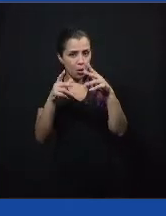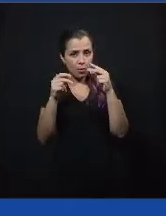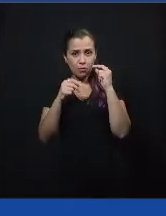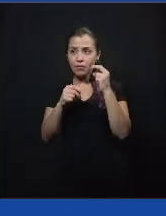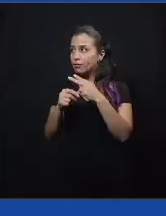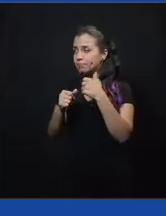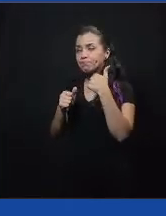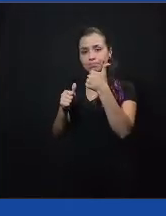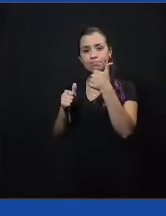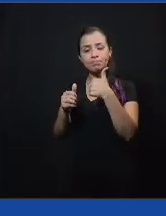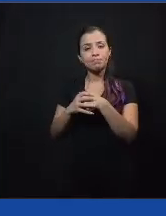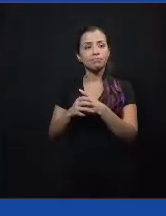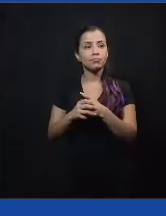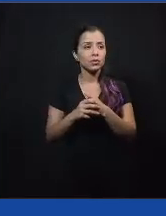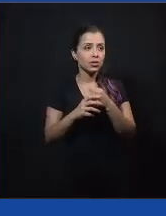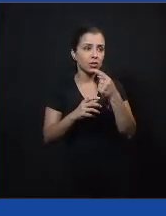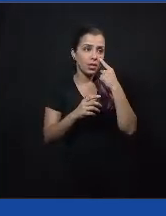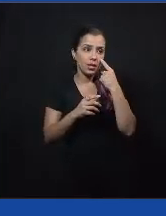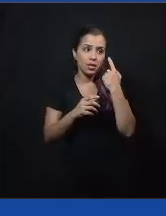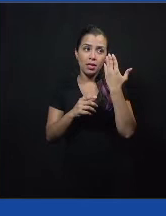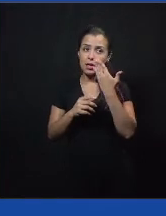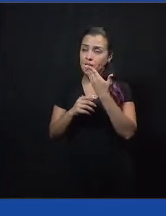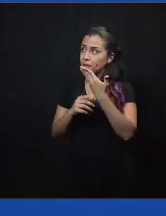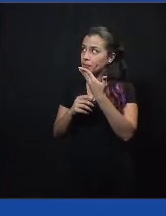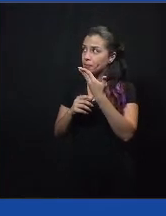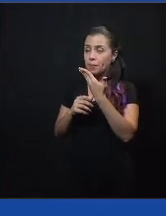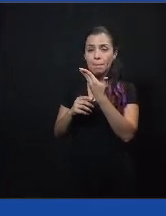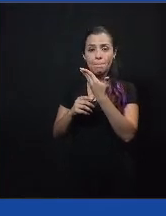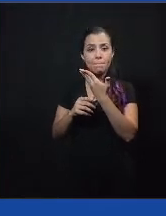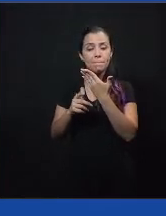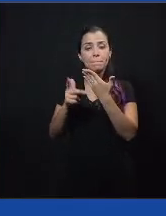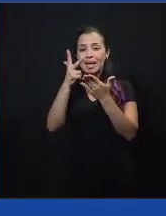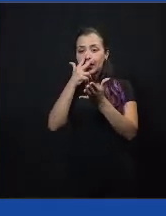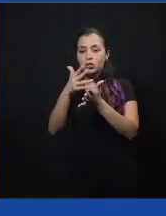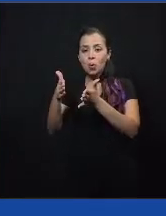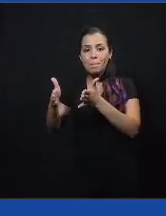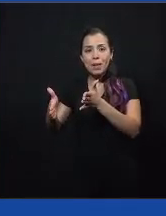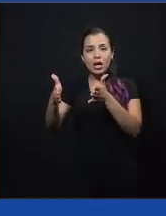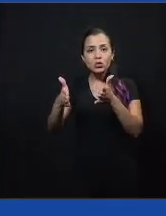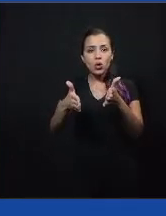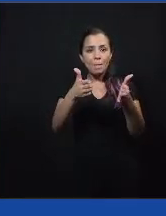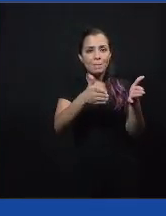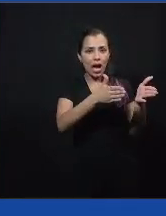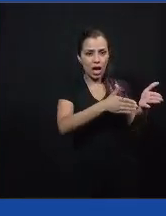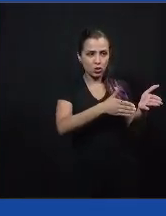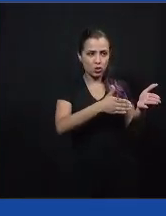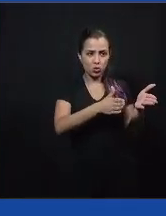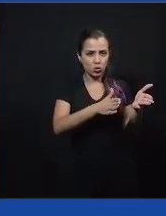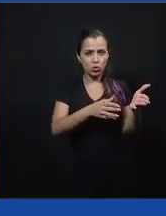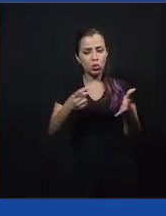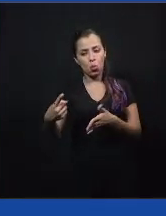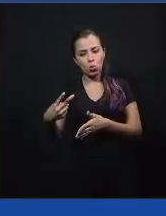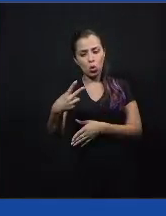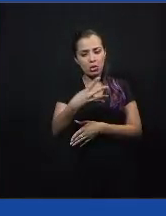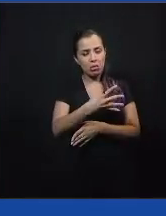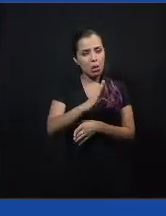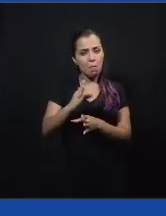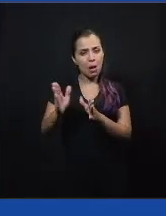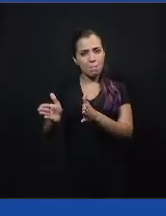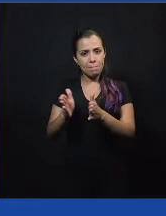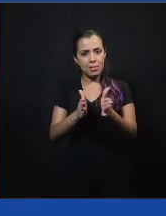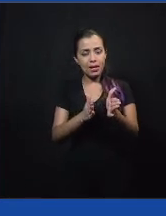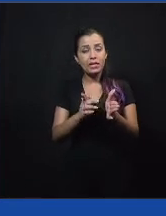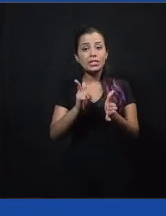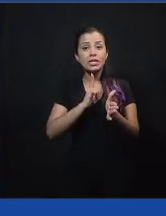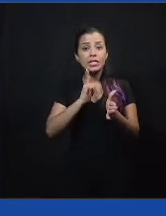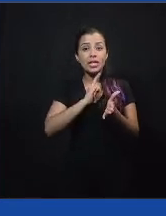Esse aqui, pessoal, é uma espécie de um passo a passo, não necessariamente sequencial. Tem um conjunto aqui de atividades